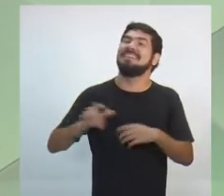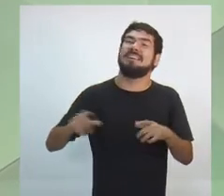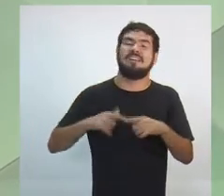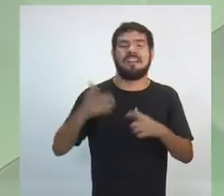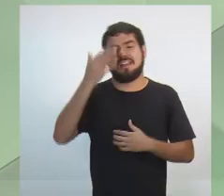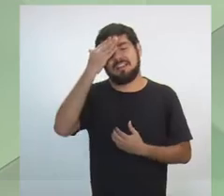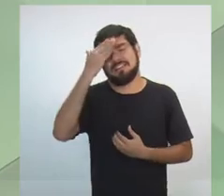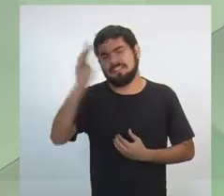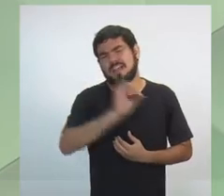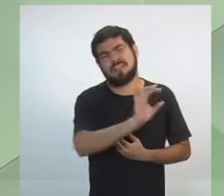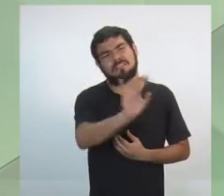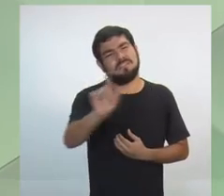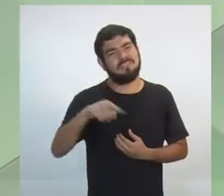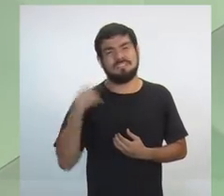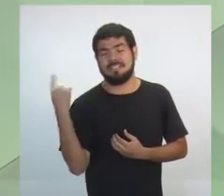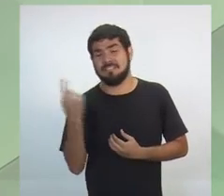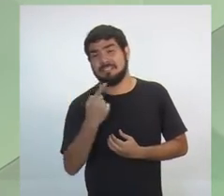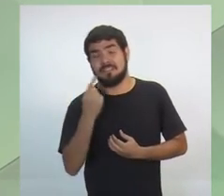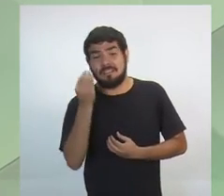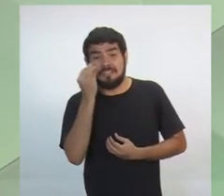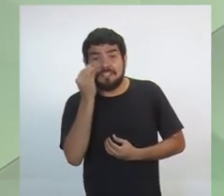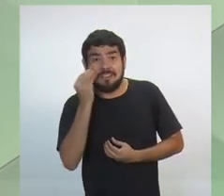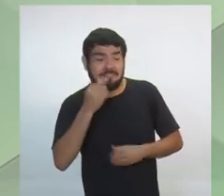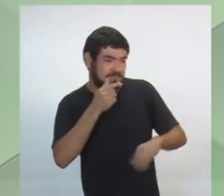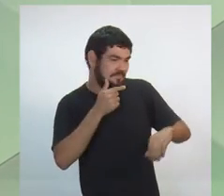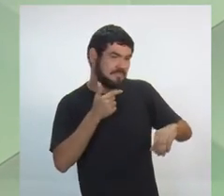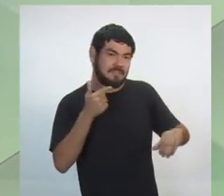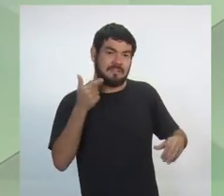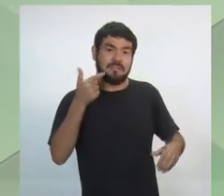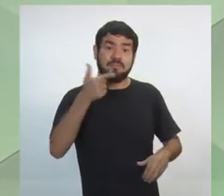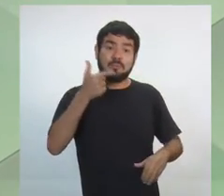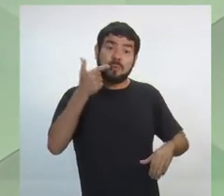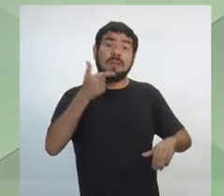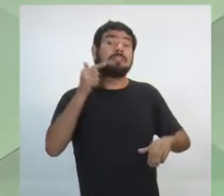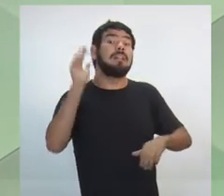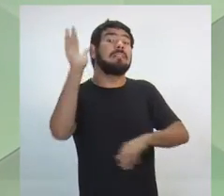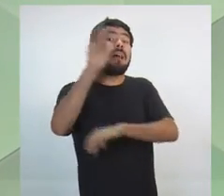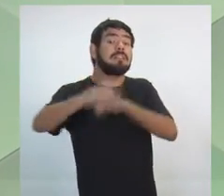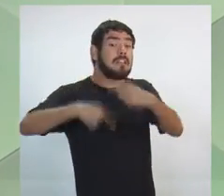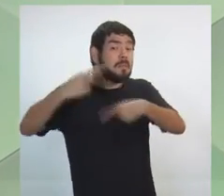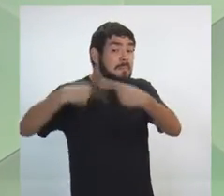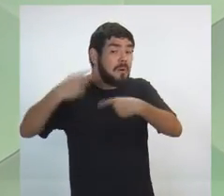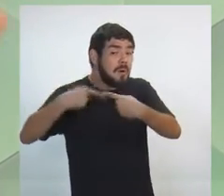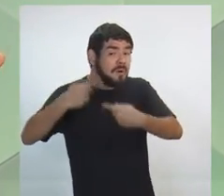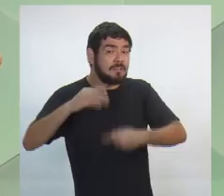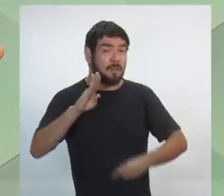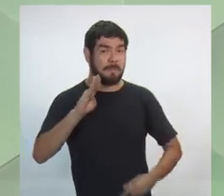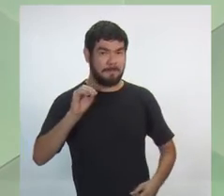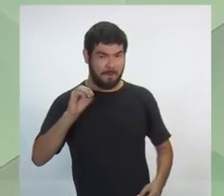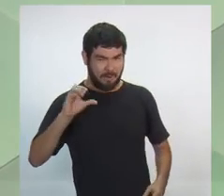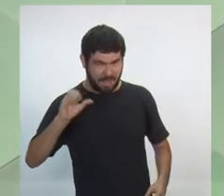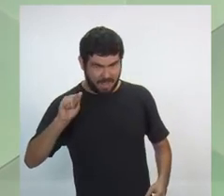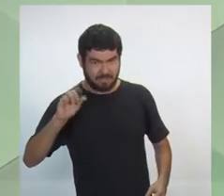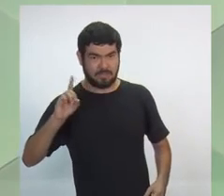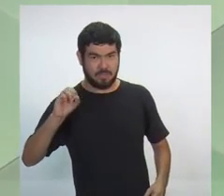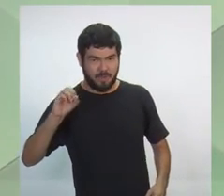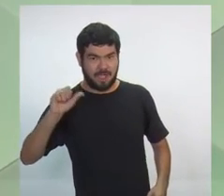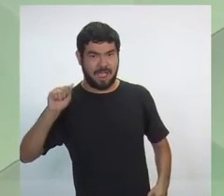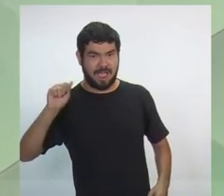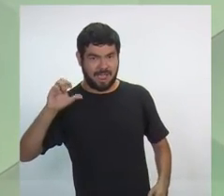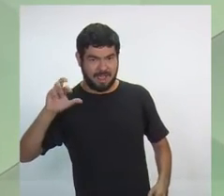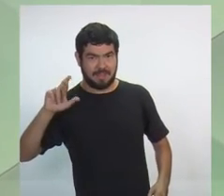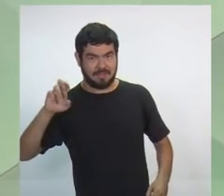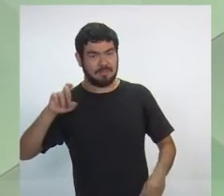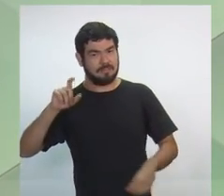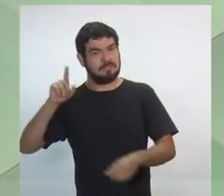Quero agradecer a todos vocês que ficaram conosco. Às 2 da tarde em Boca do Acre pela rádio Eu e Você. O debate na íntegra estará lá para todo